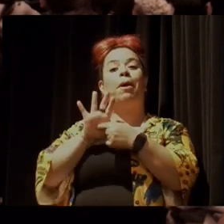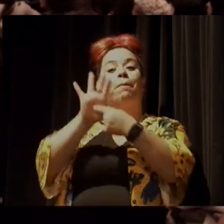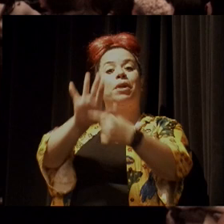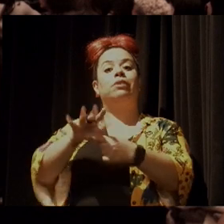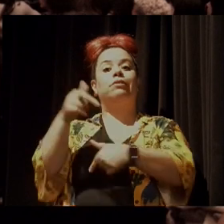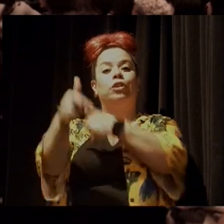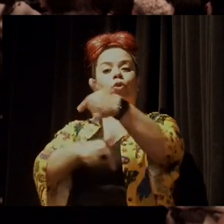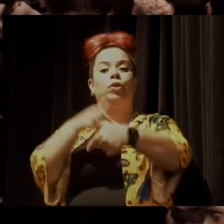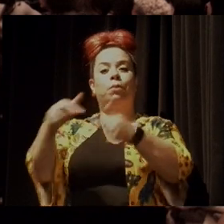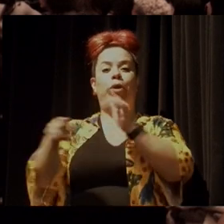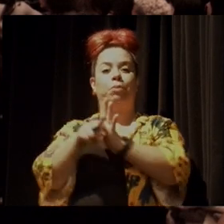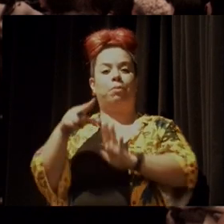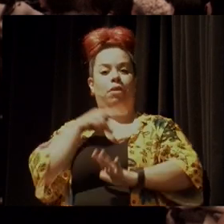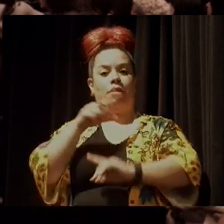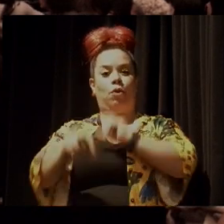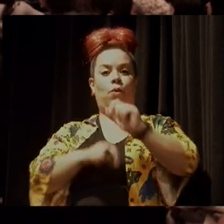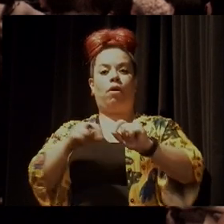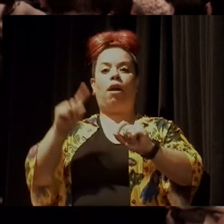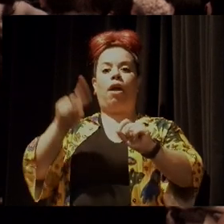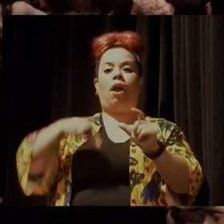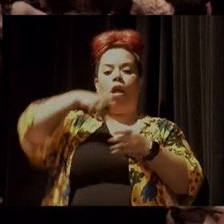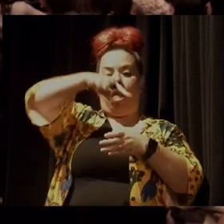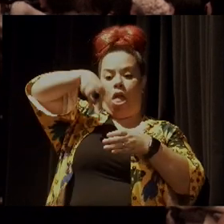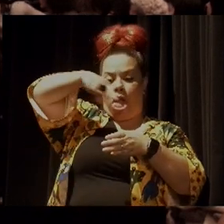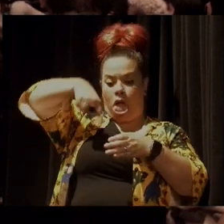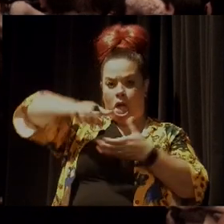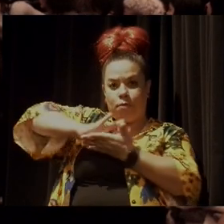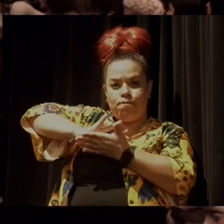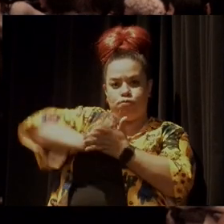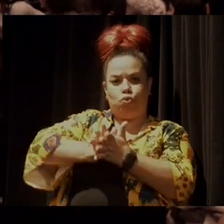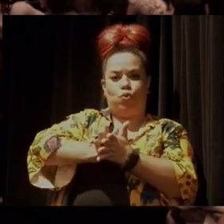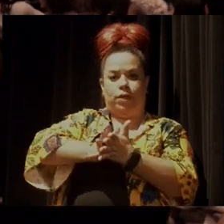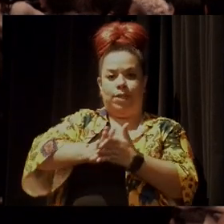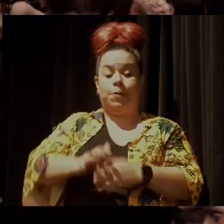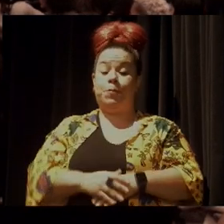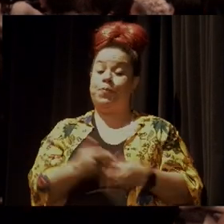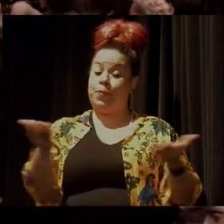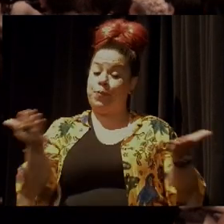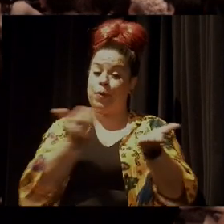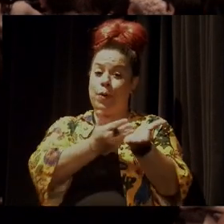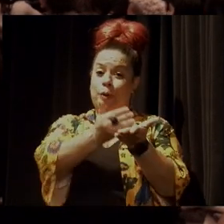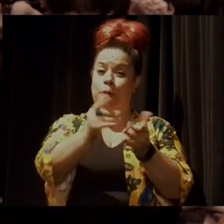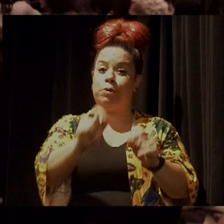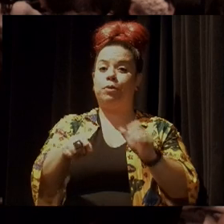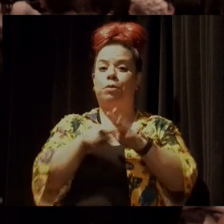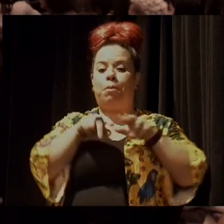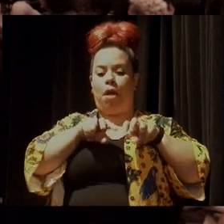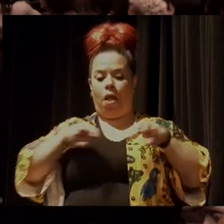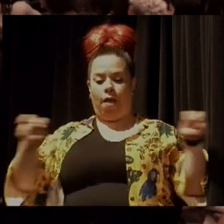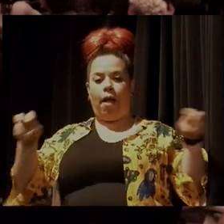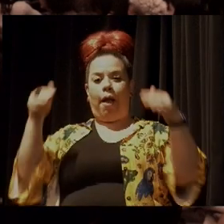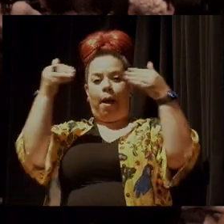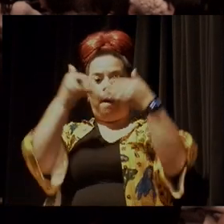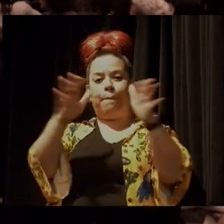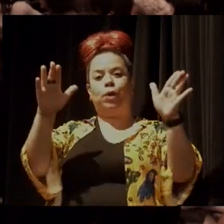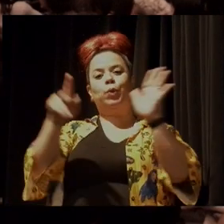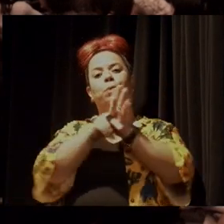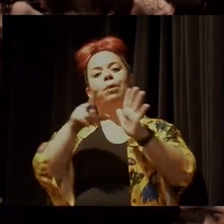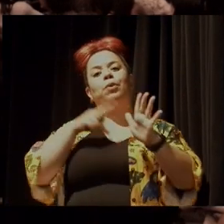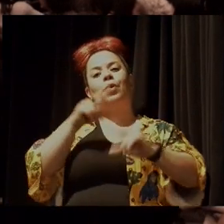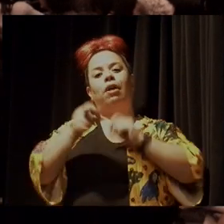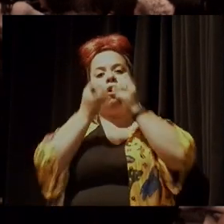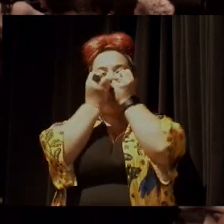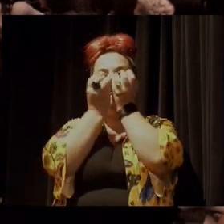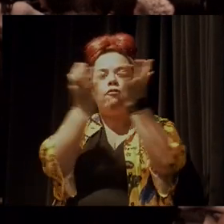Espiral da Morte. Daremos agora início à mesa de abertura Florestar